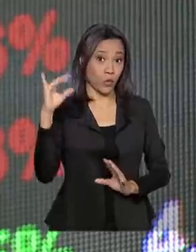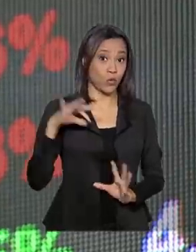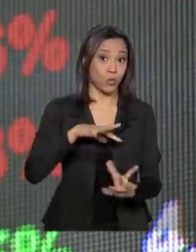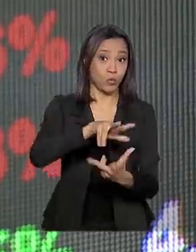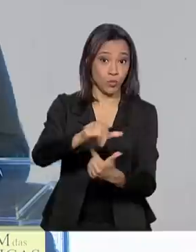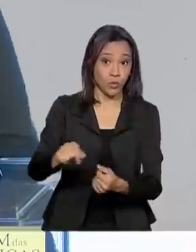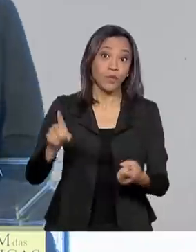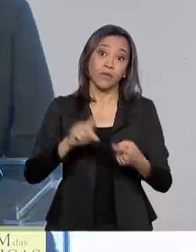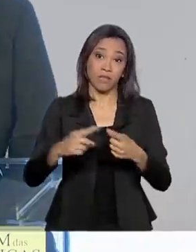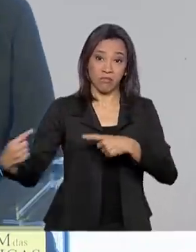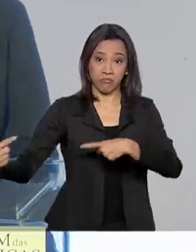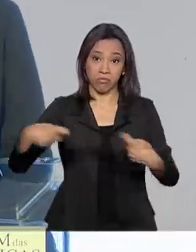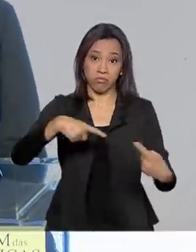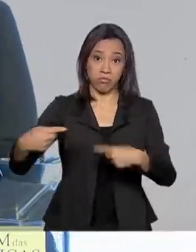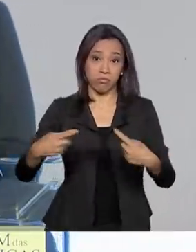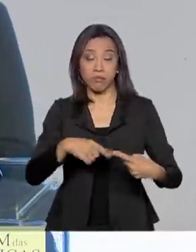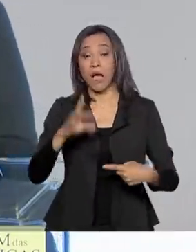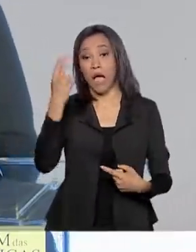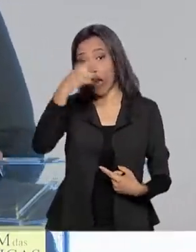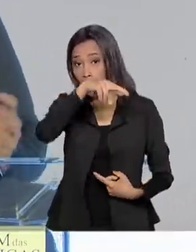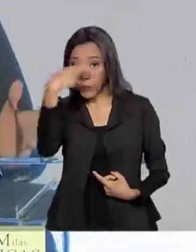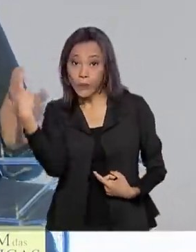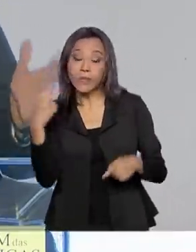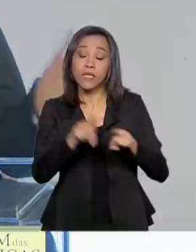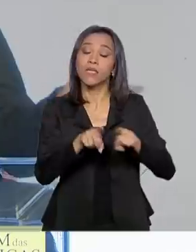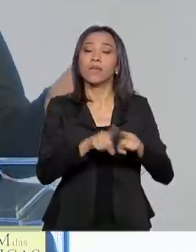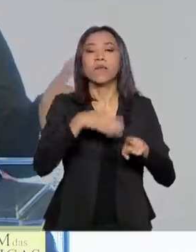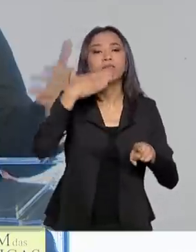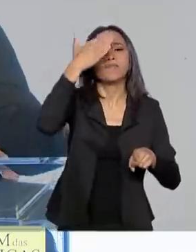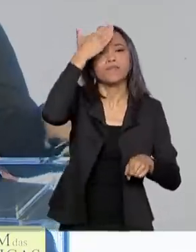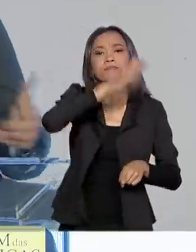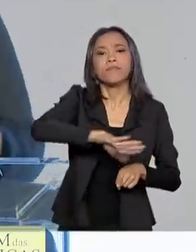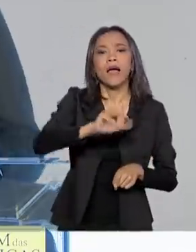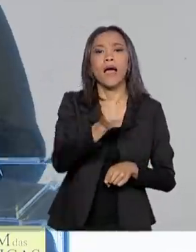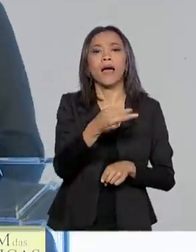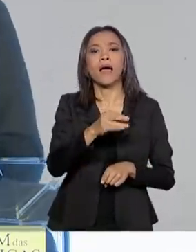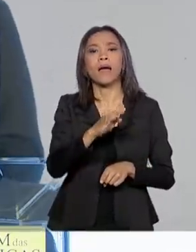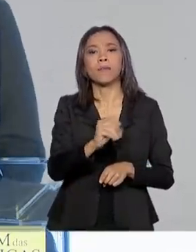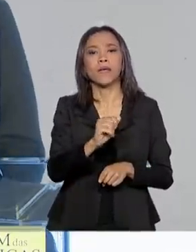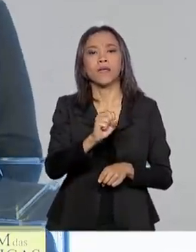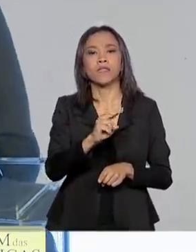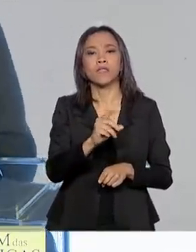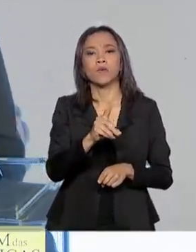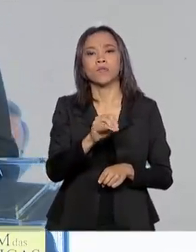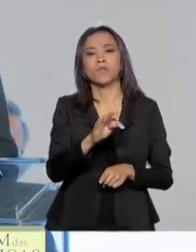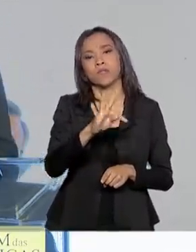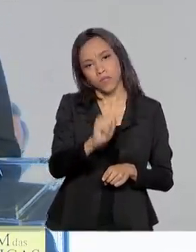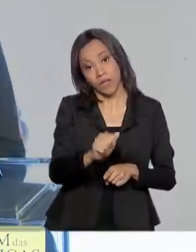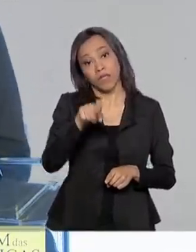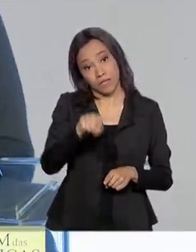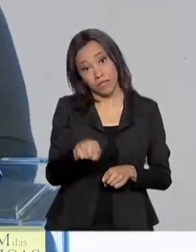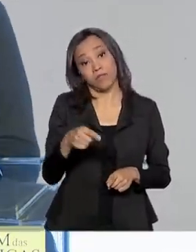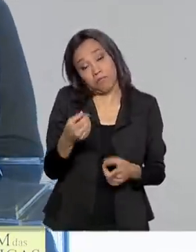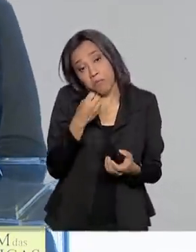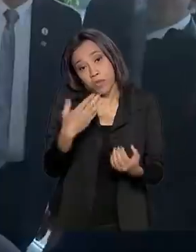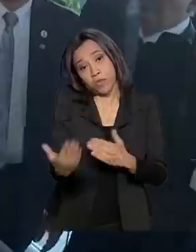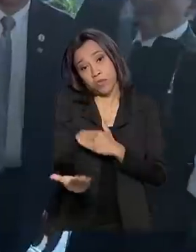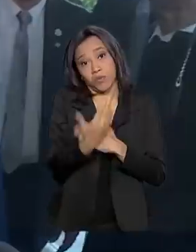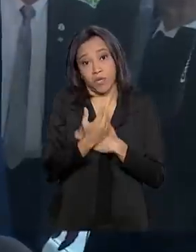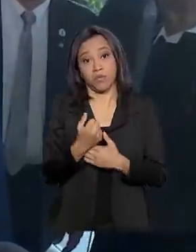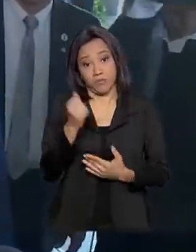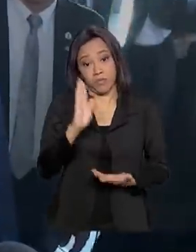Arábia Saudita, o presidente Jair Bolsonaro disse que espera que essa guerra de preços beneficie o consumidor brasileiro.